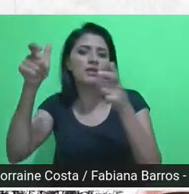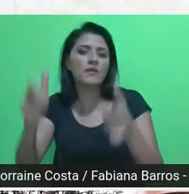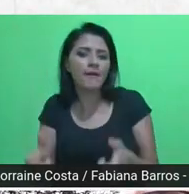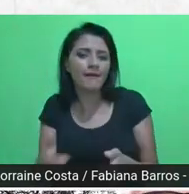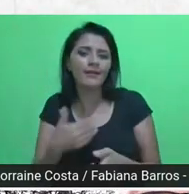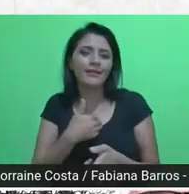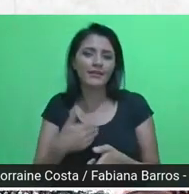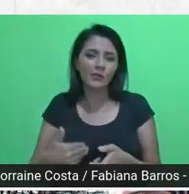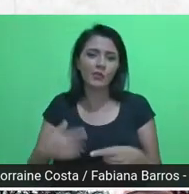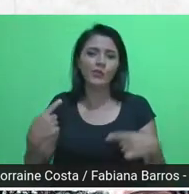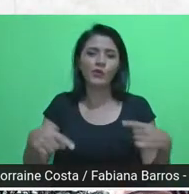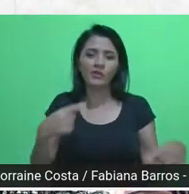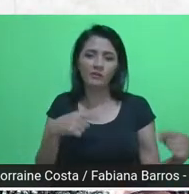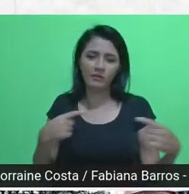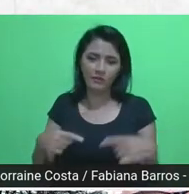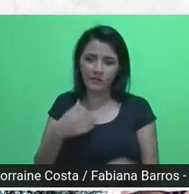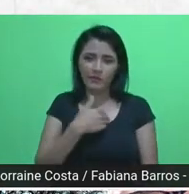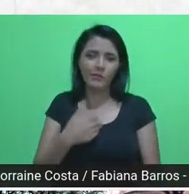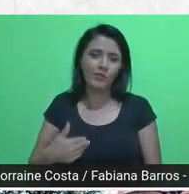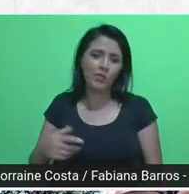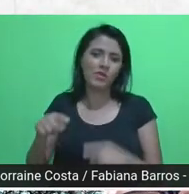políticas públicas do território.